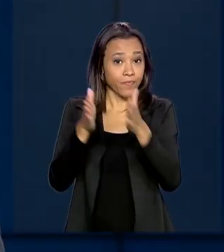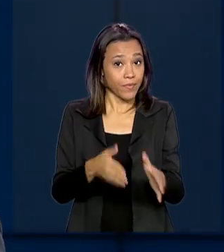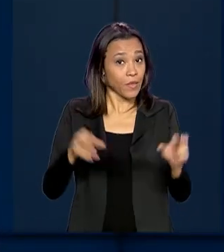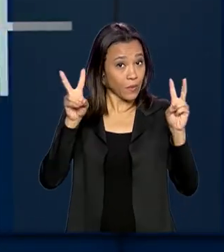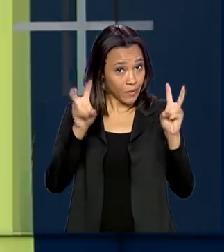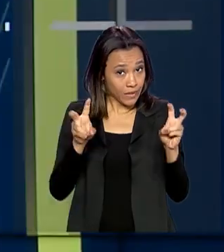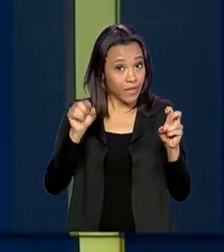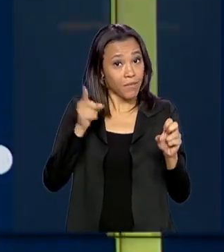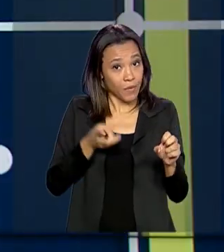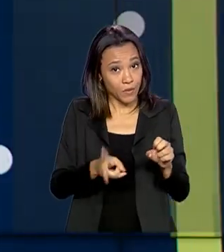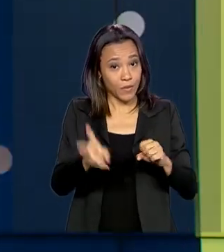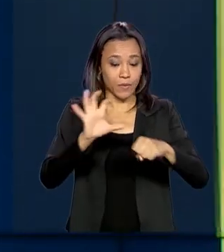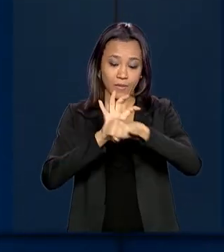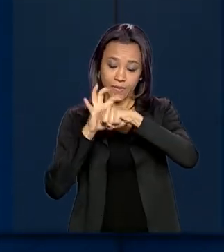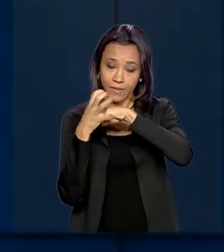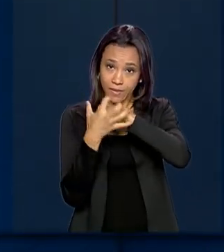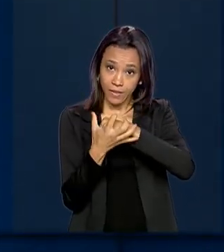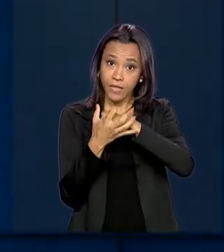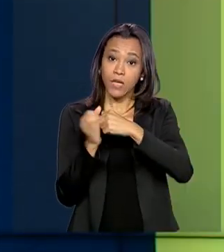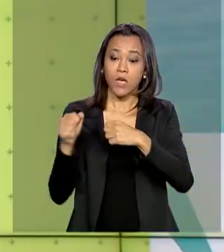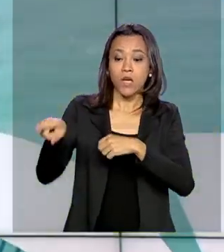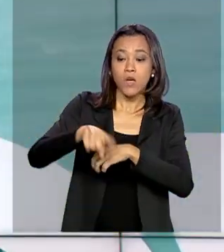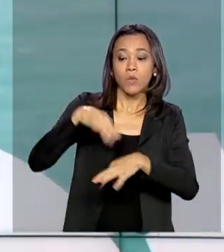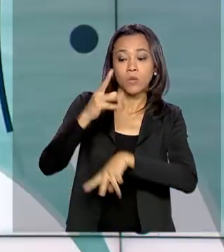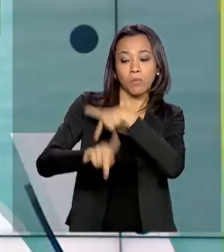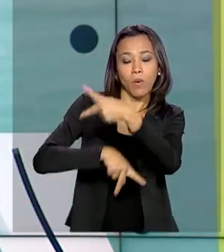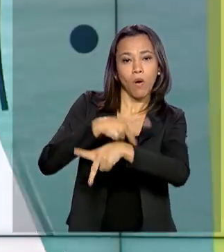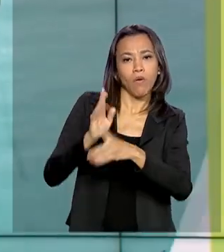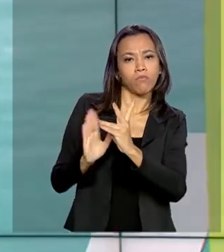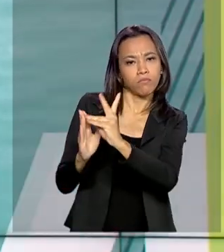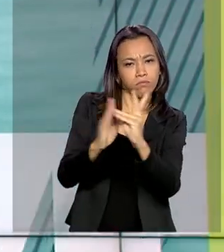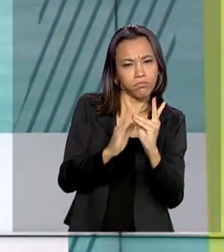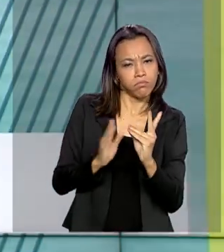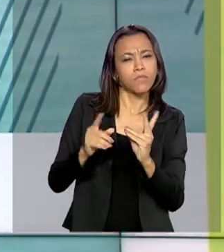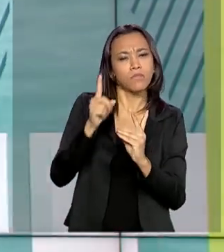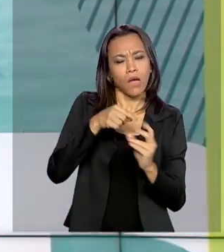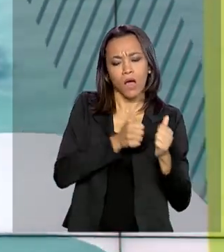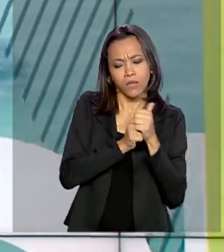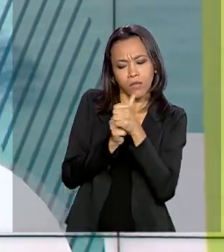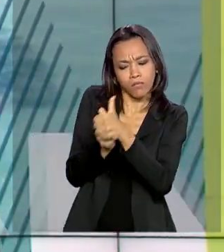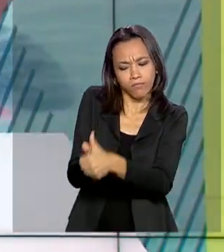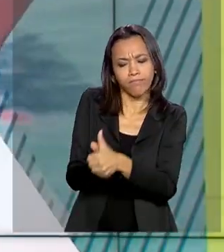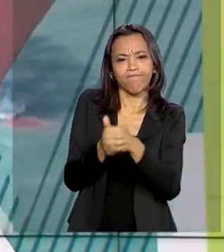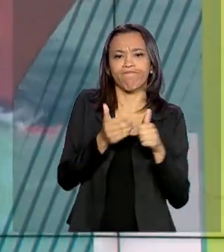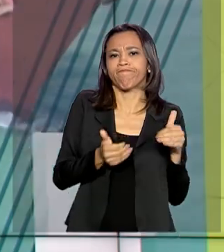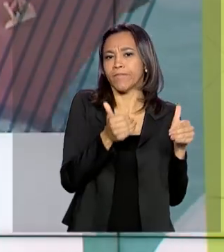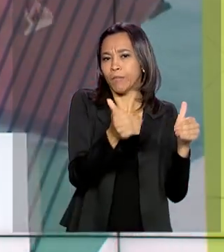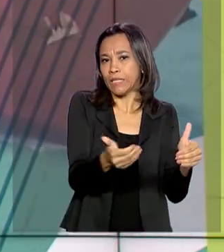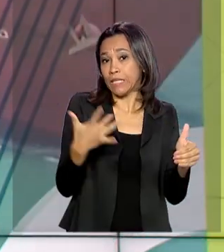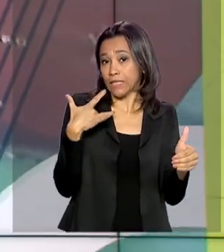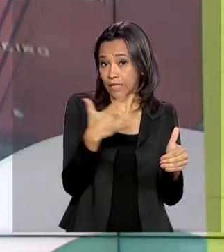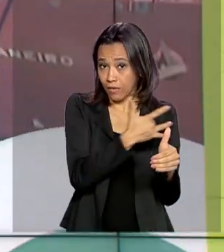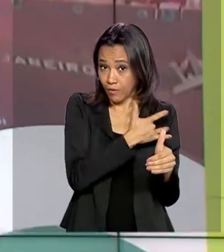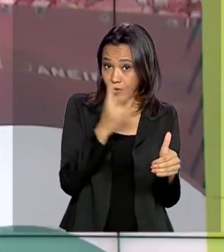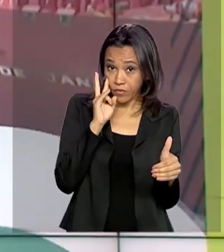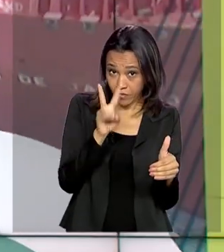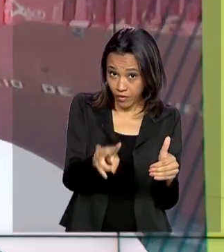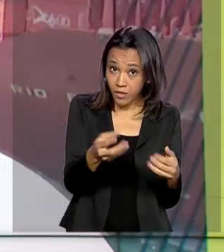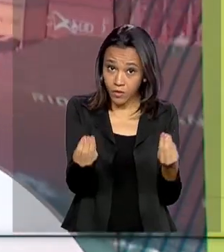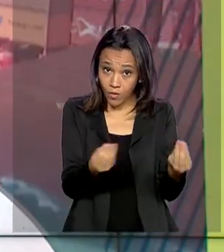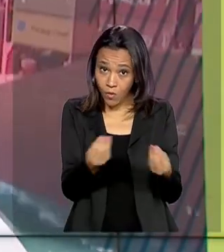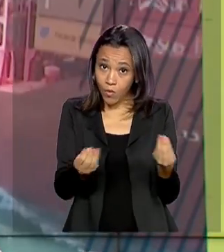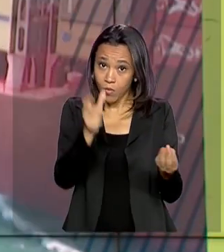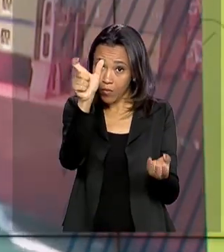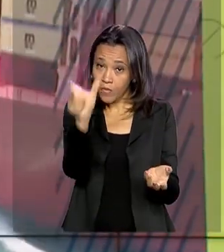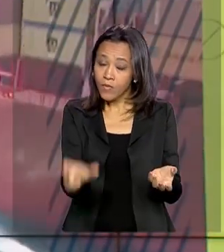a Covid-19. Os povos indígenas também estão sendo monitorados pelo Ministério da Saúde. Confira agora a entrevista do